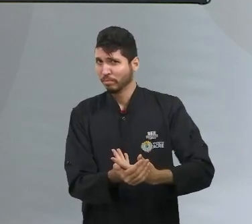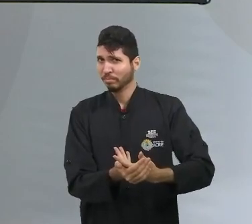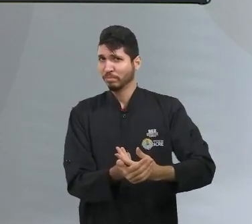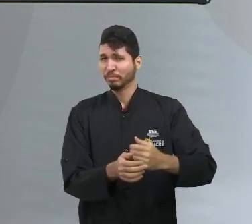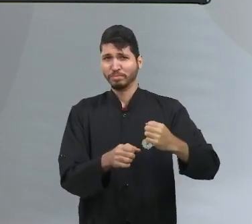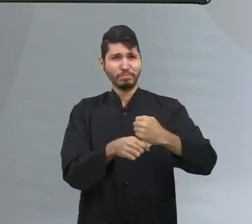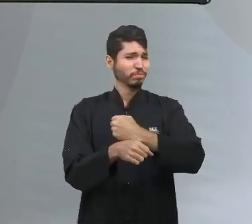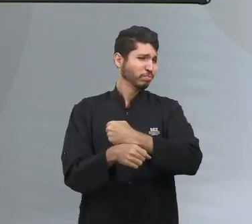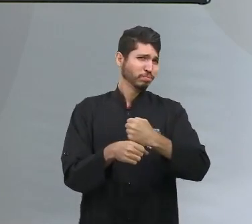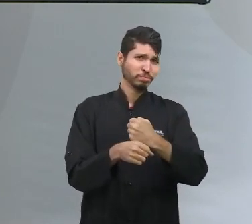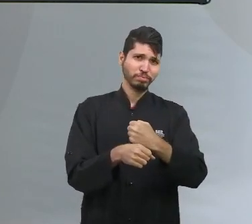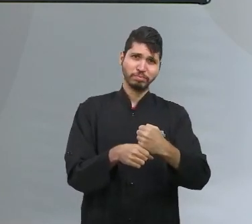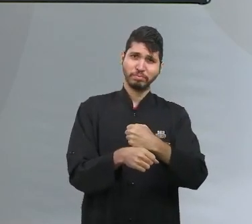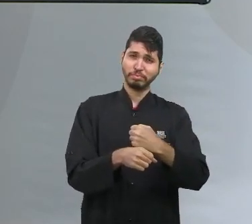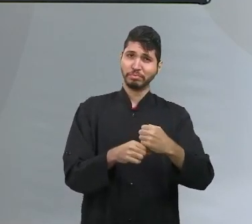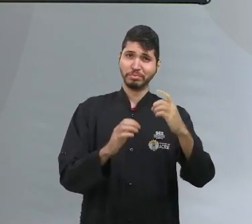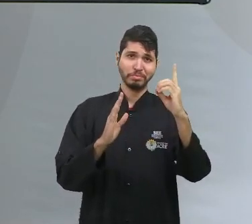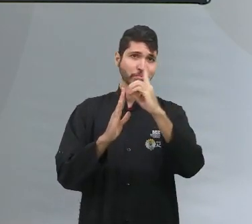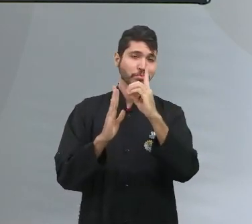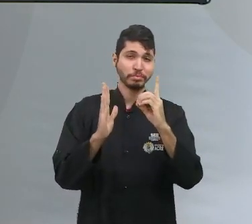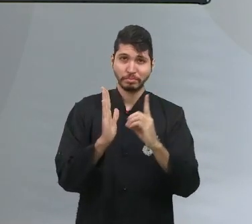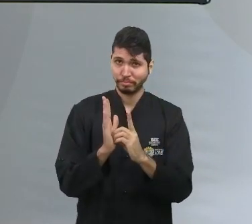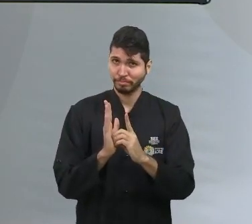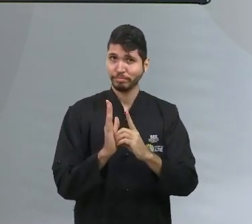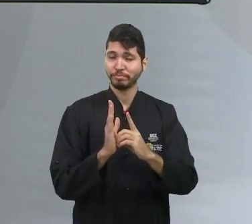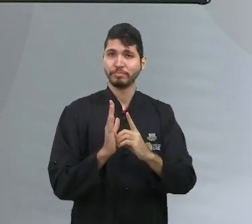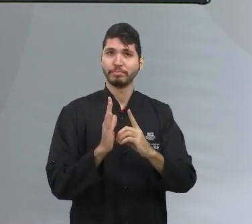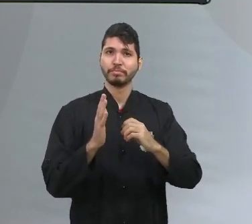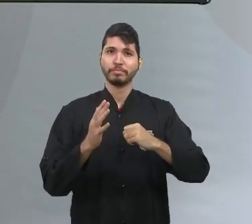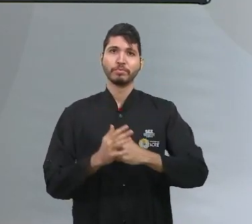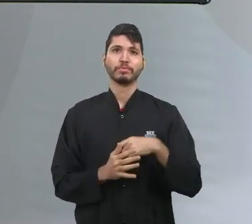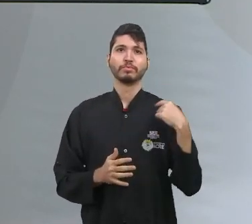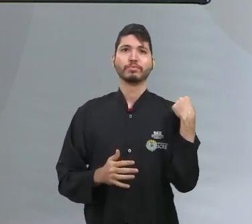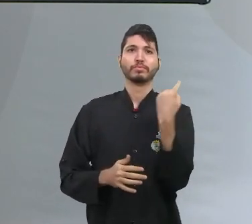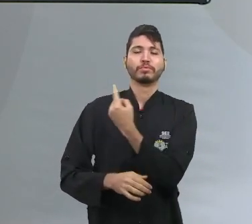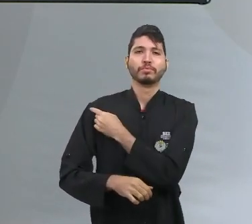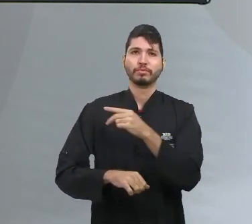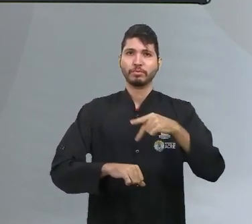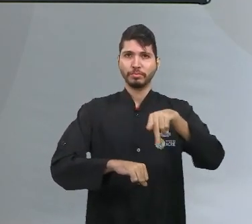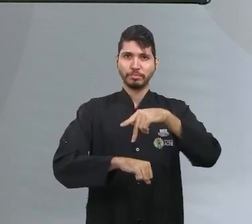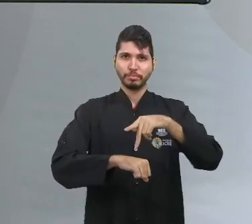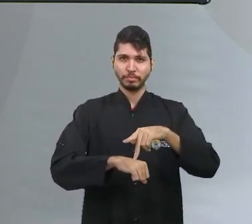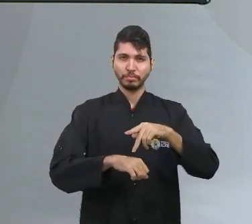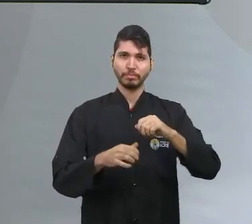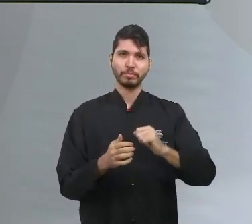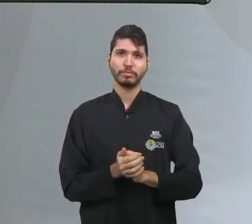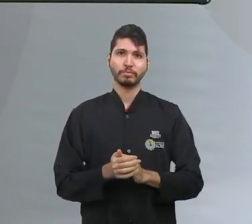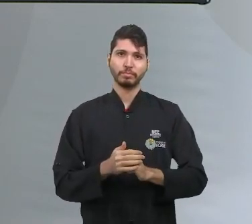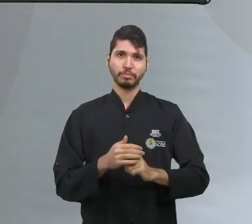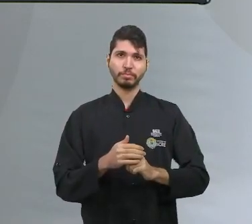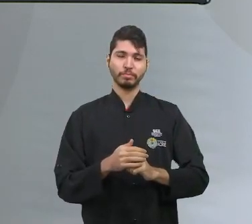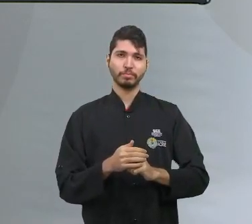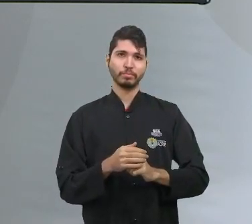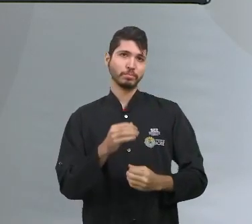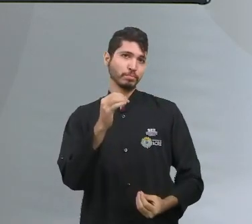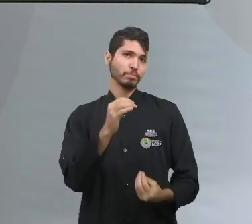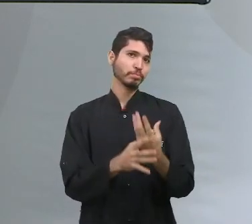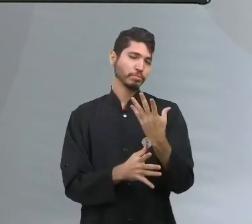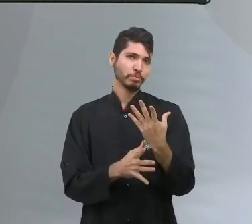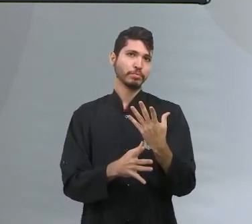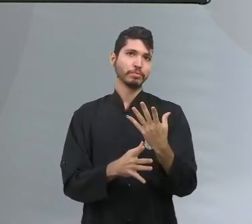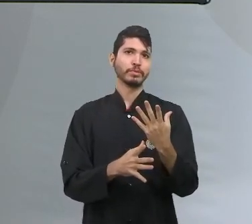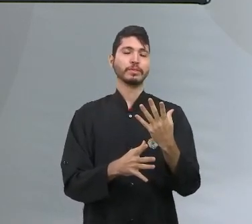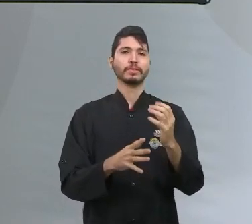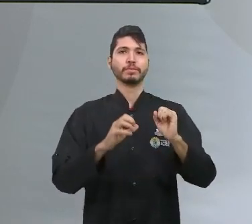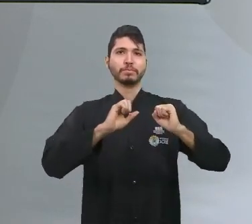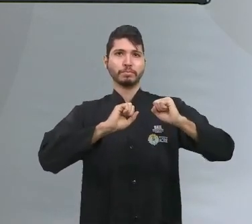brasileira. O nosso país, por exemplo, ele tem um processo de industrialização muito recente quando comparado com